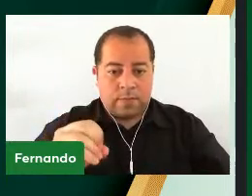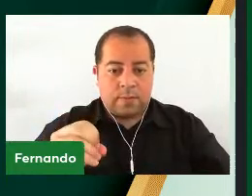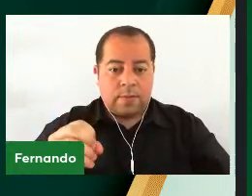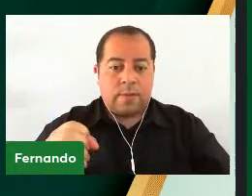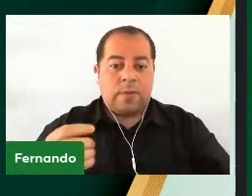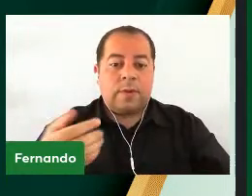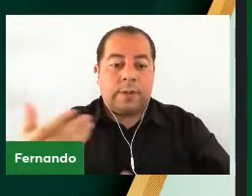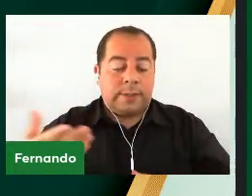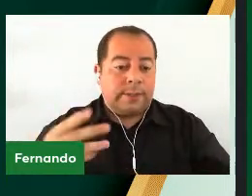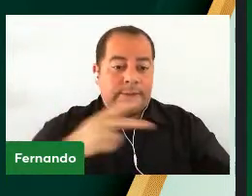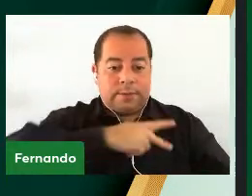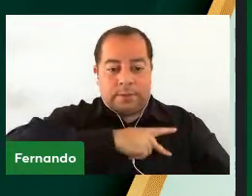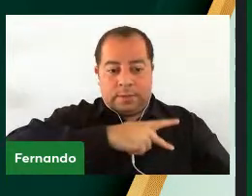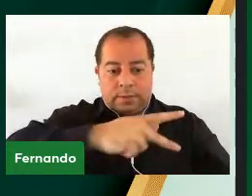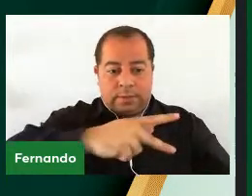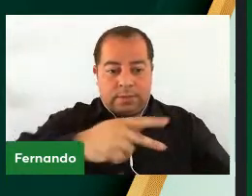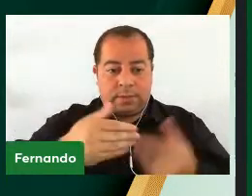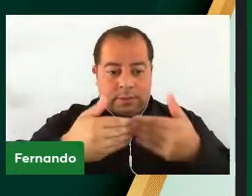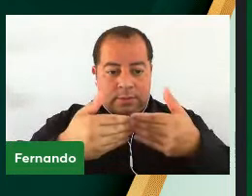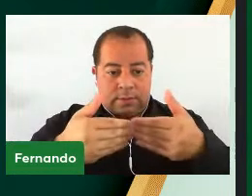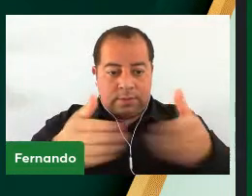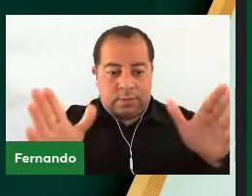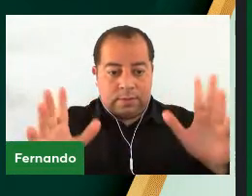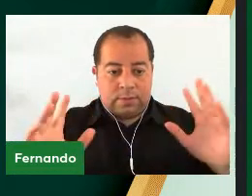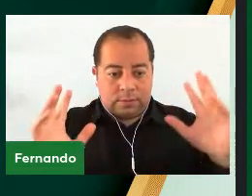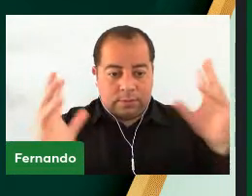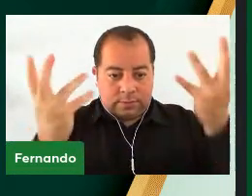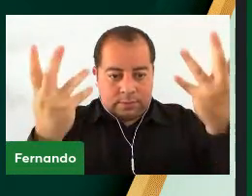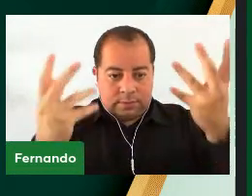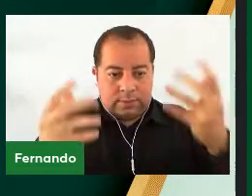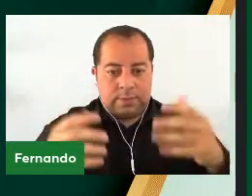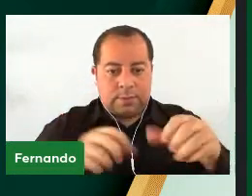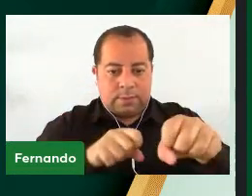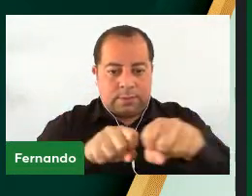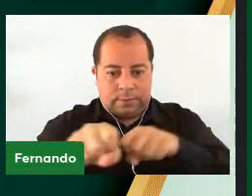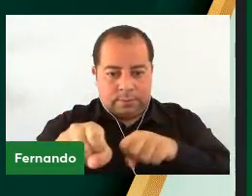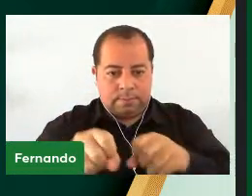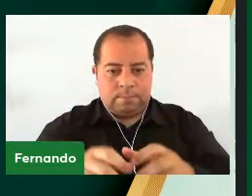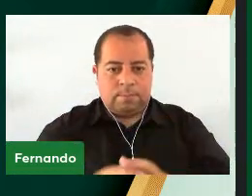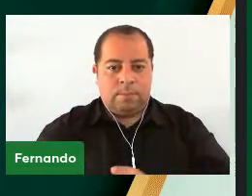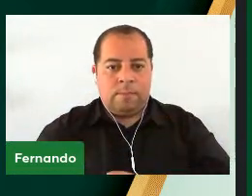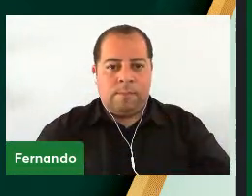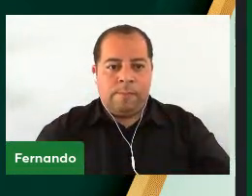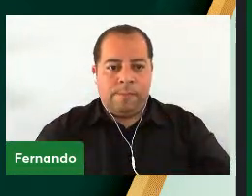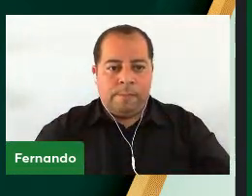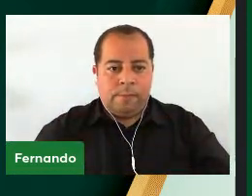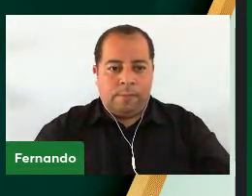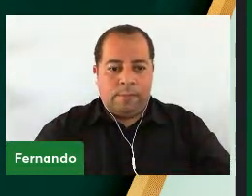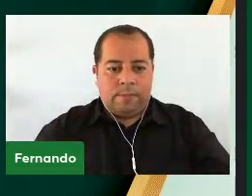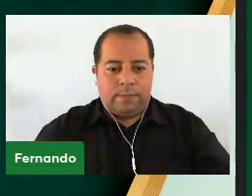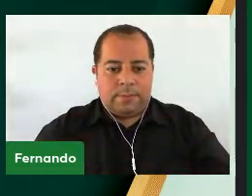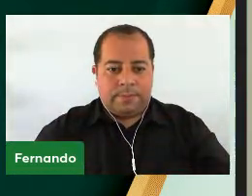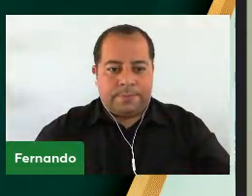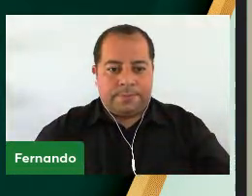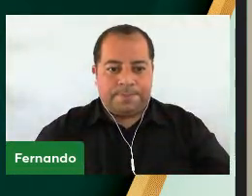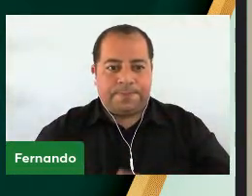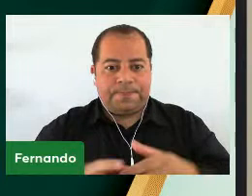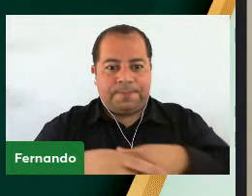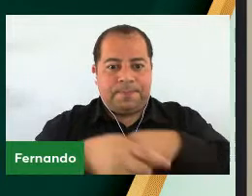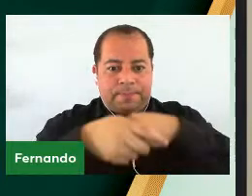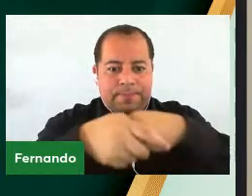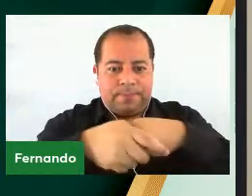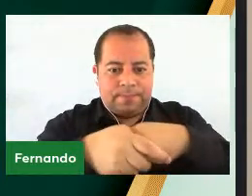para a presidência e abertura dessa sessão solene de colação de grau. ao cumprimentar